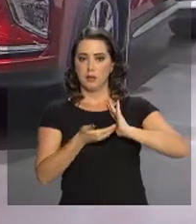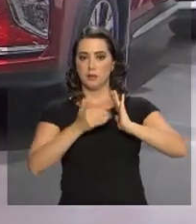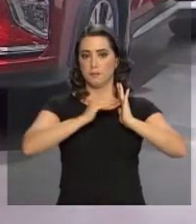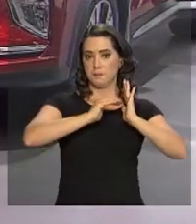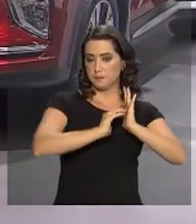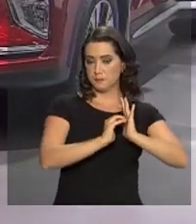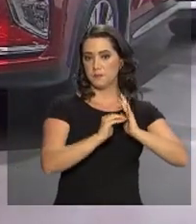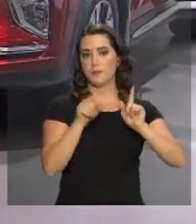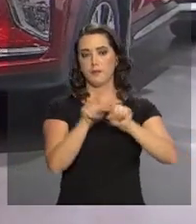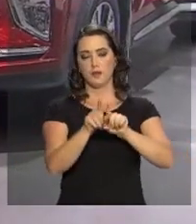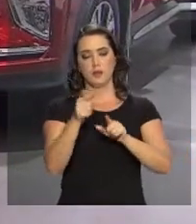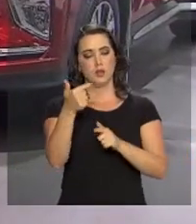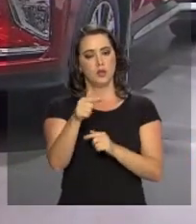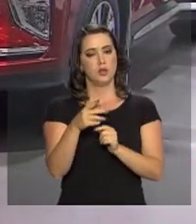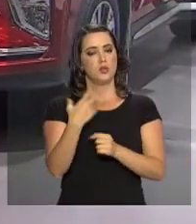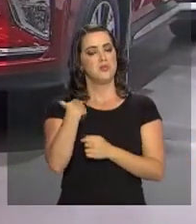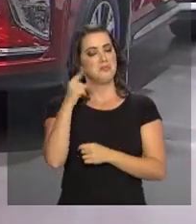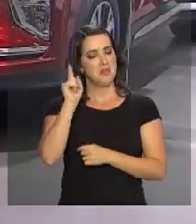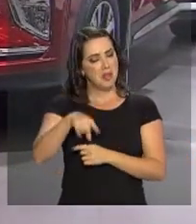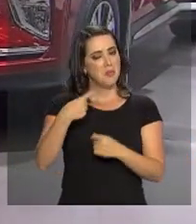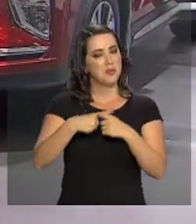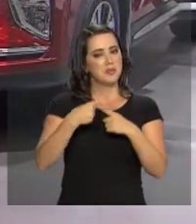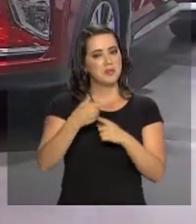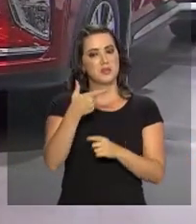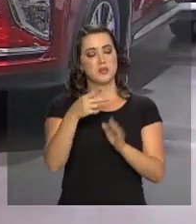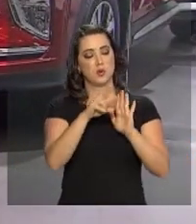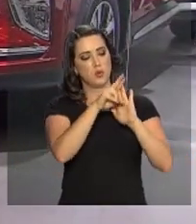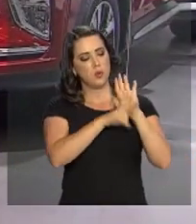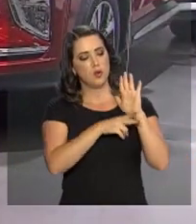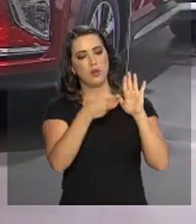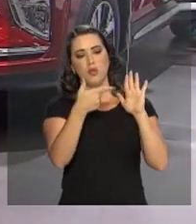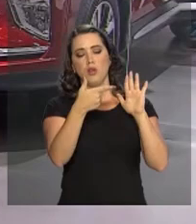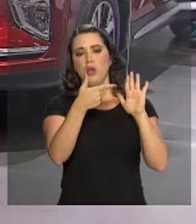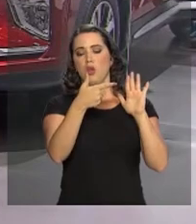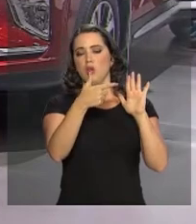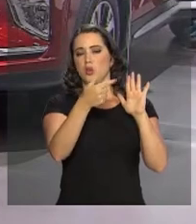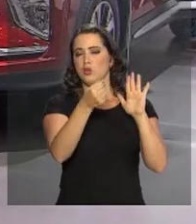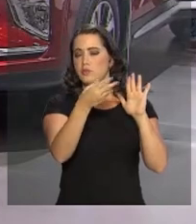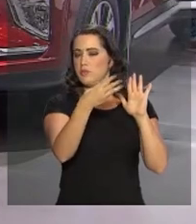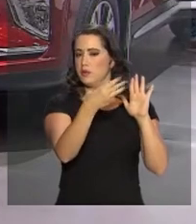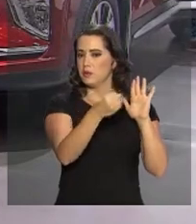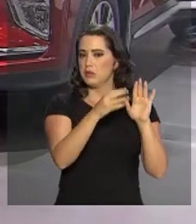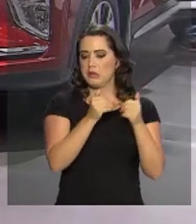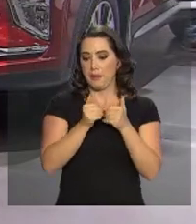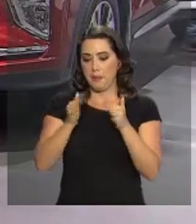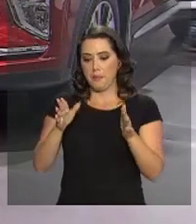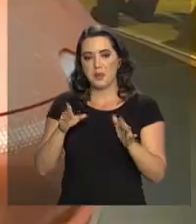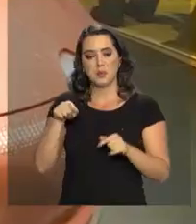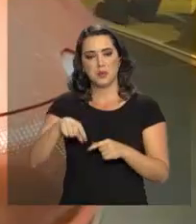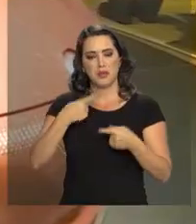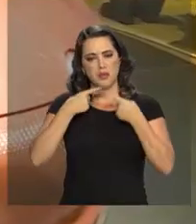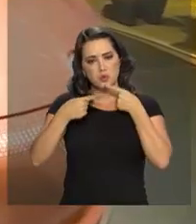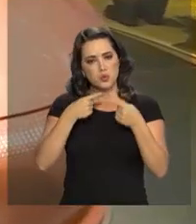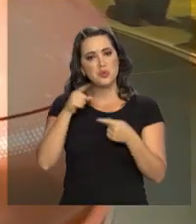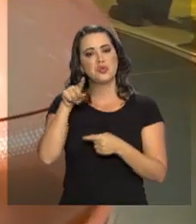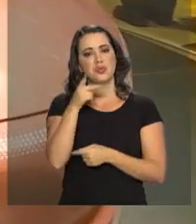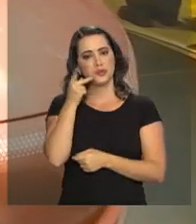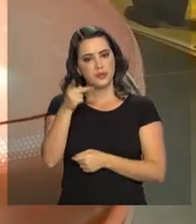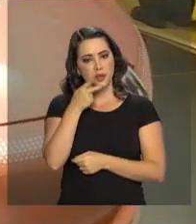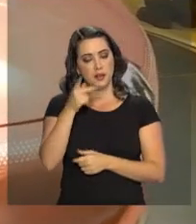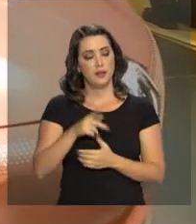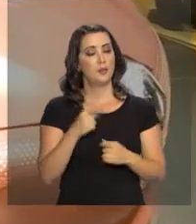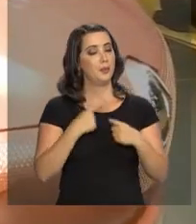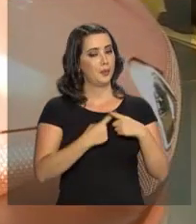Senado. Não à toa, o Rota 2030 foi o principal assunto na abertura do Salão do Automóvel. A medida define